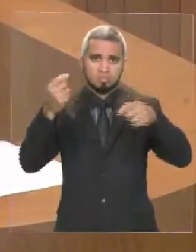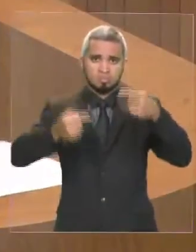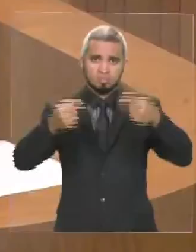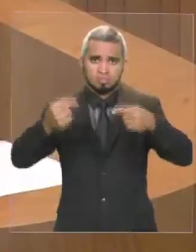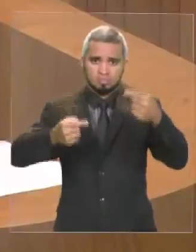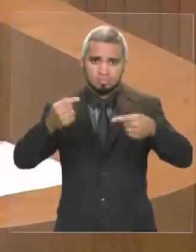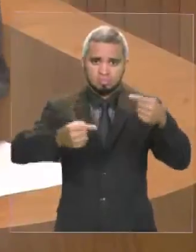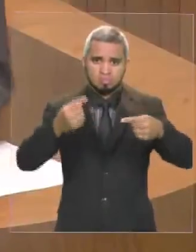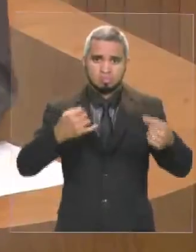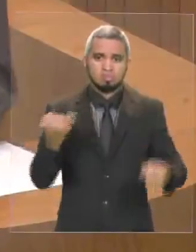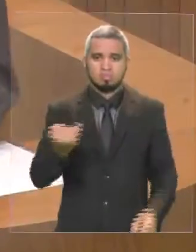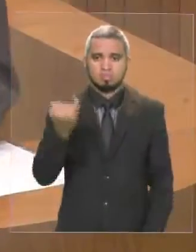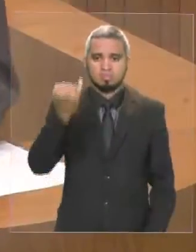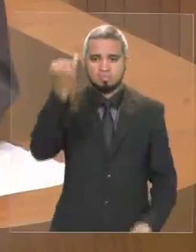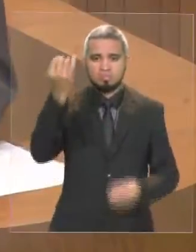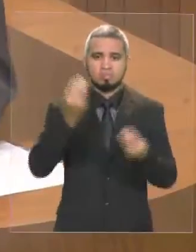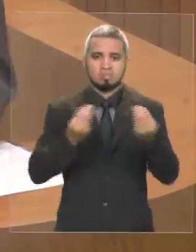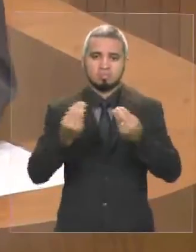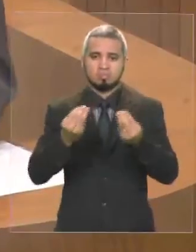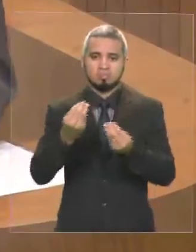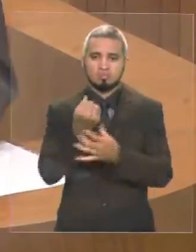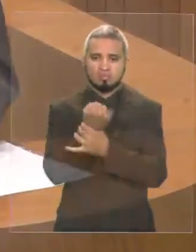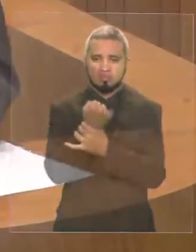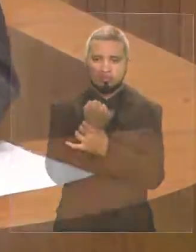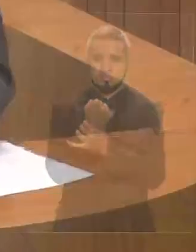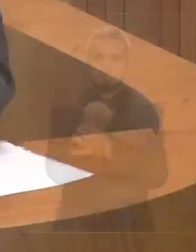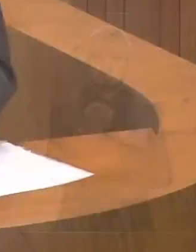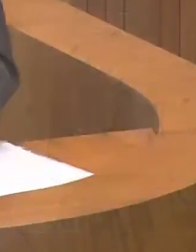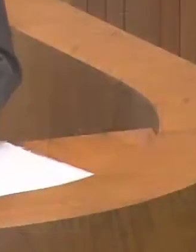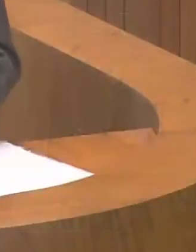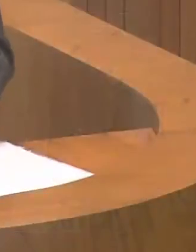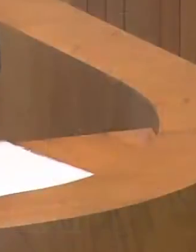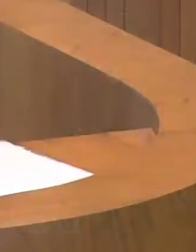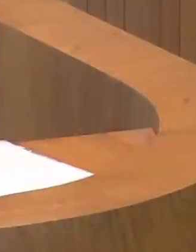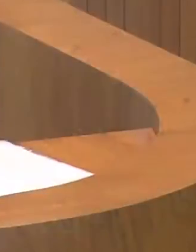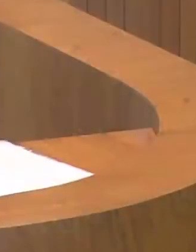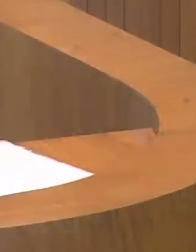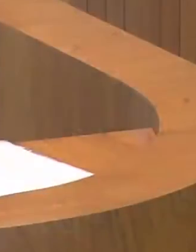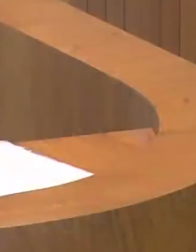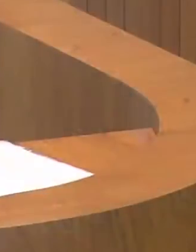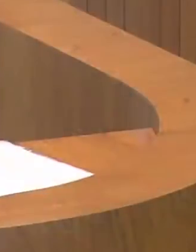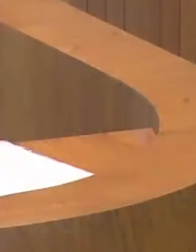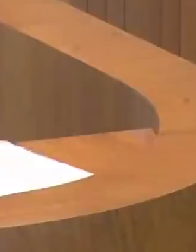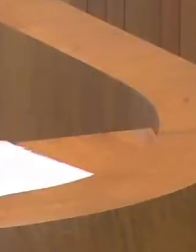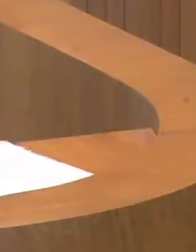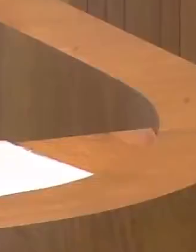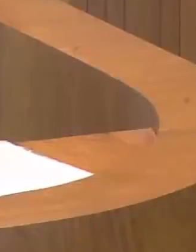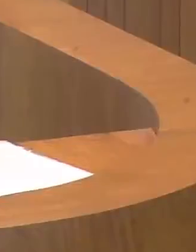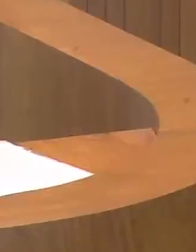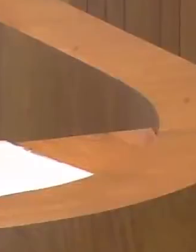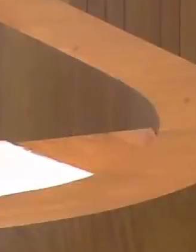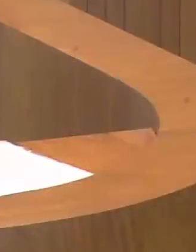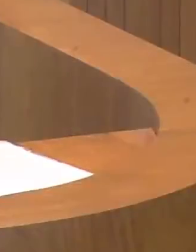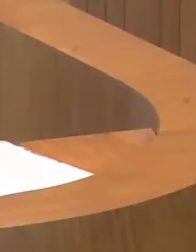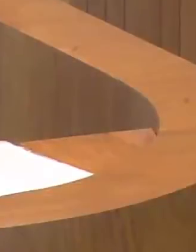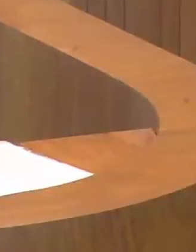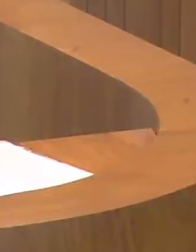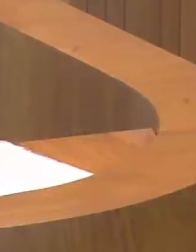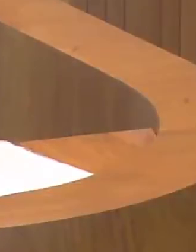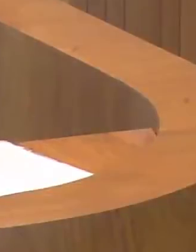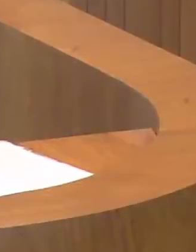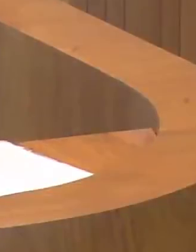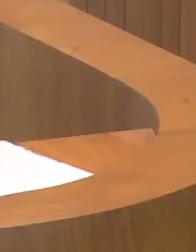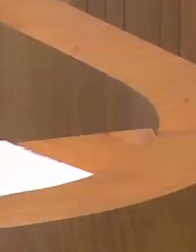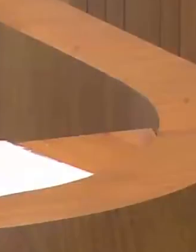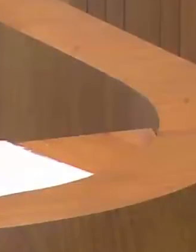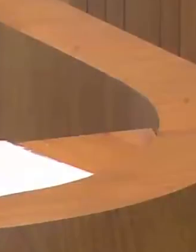fortalecimento da segurança pública do Estado. Eu já subi a esta tribuna para destacar uma reunião que nós tivemos no Banco